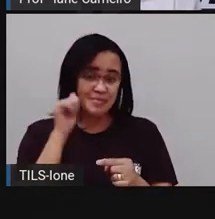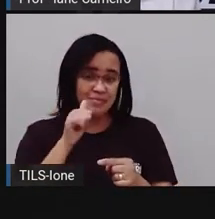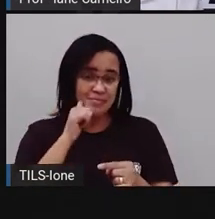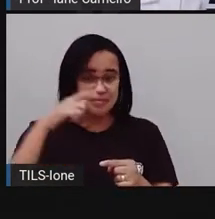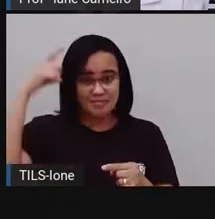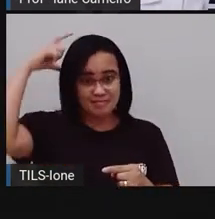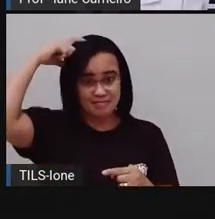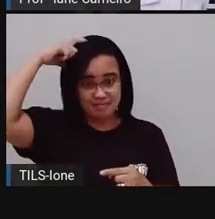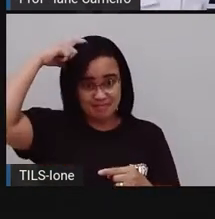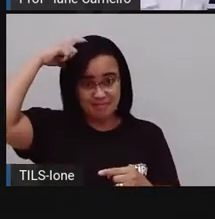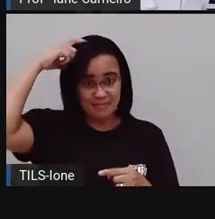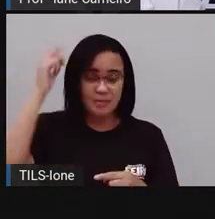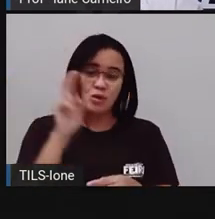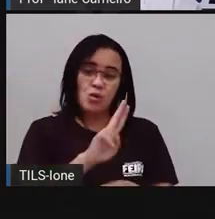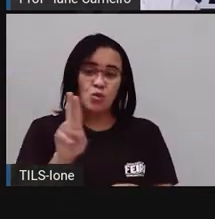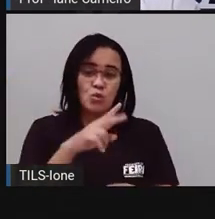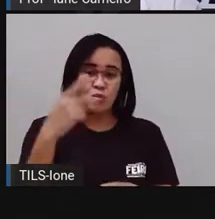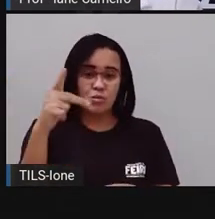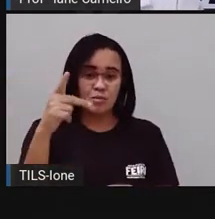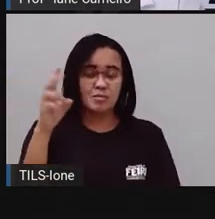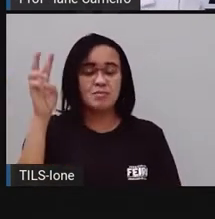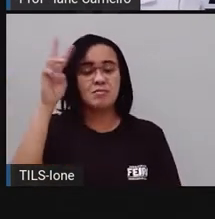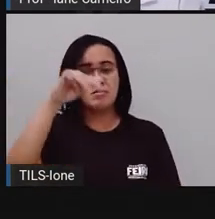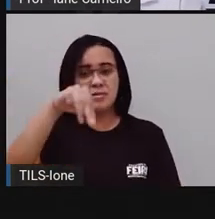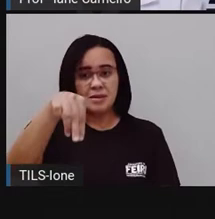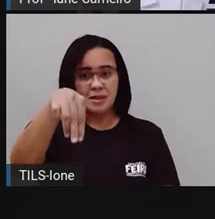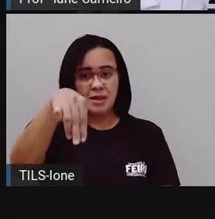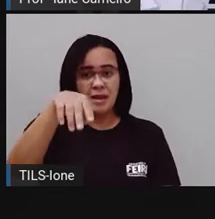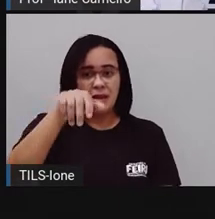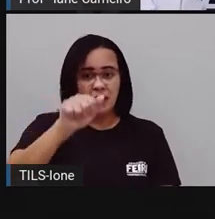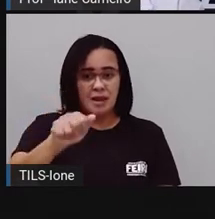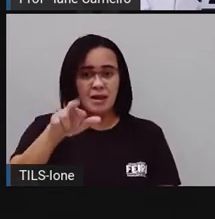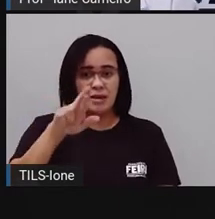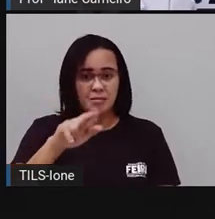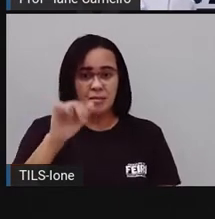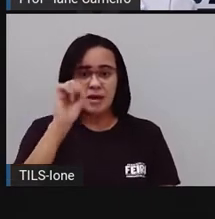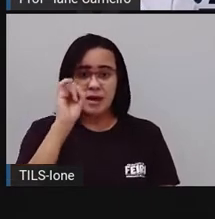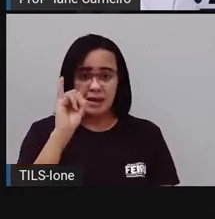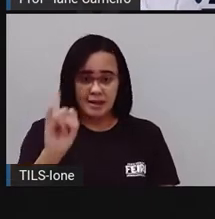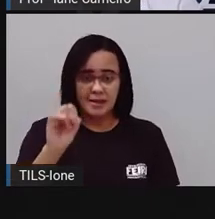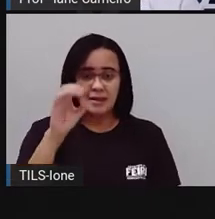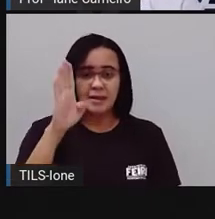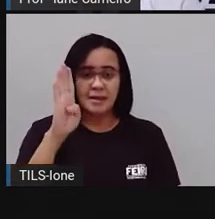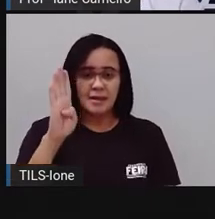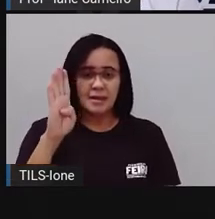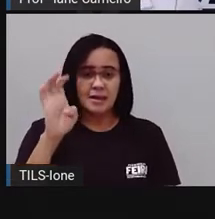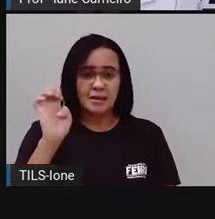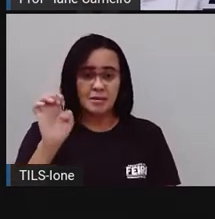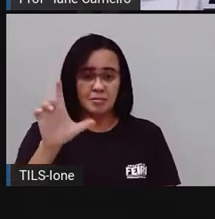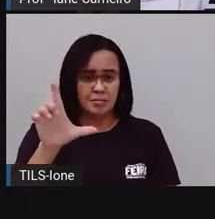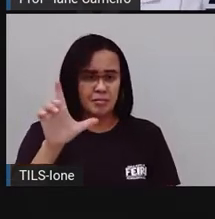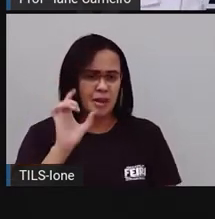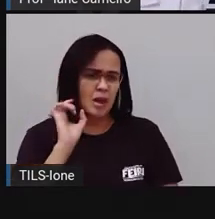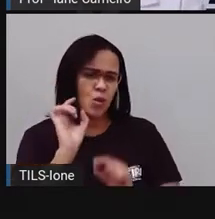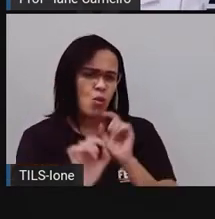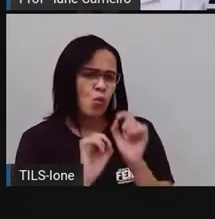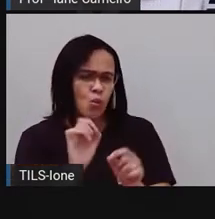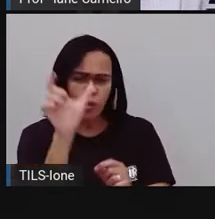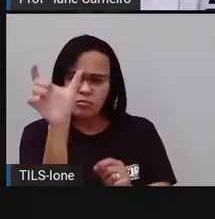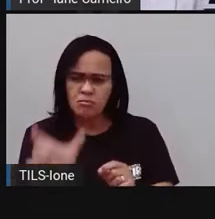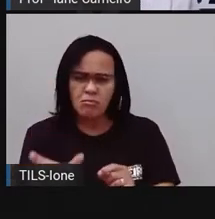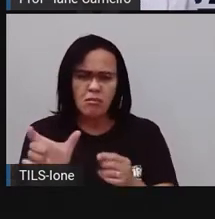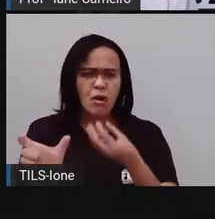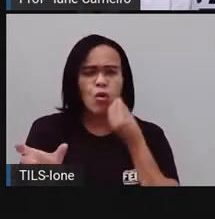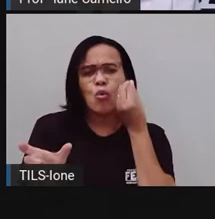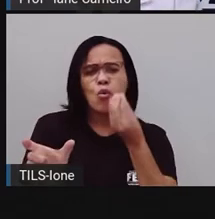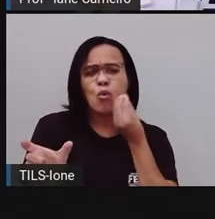e tem o nome dela escrito aí na capa, né? Mas o que será que vai acontecer com essa princesa? Como é que é ela? Ela